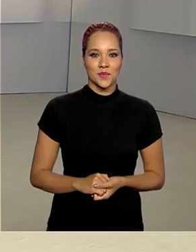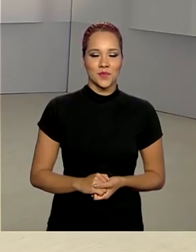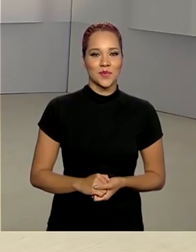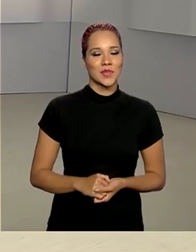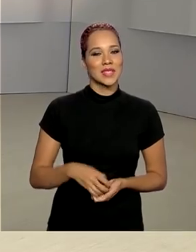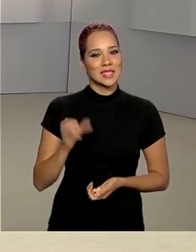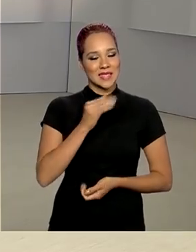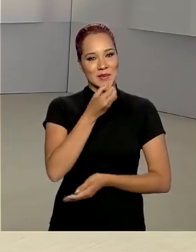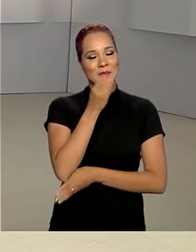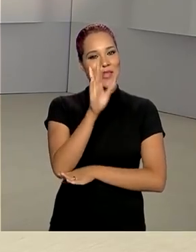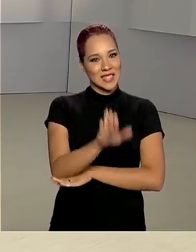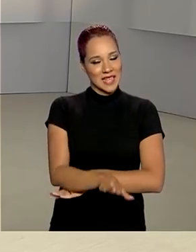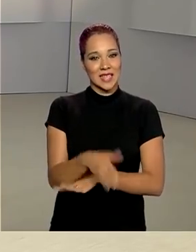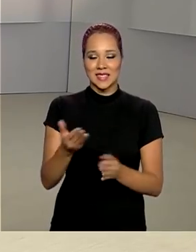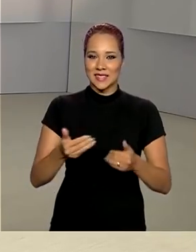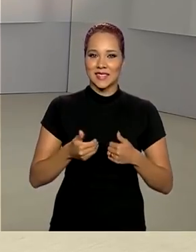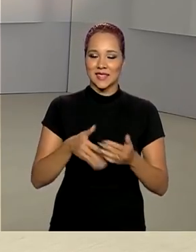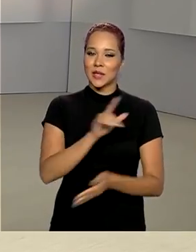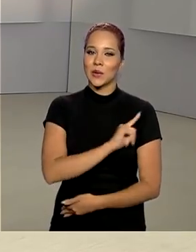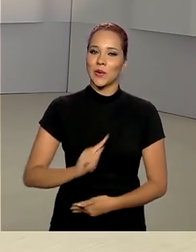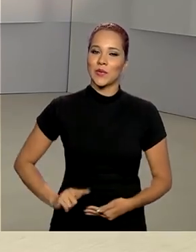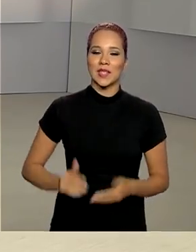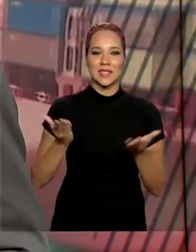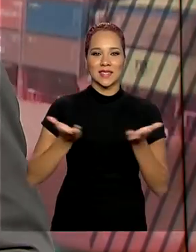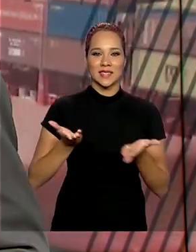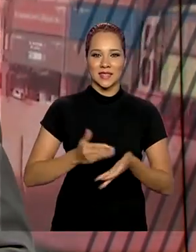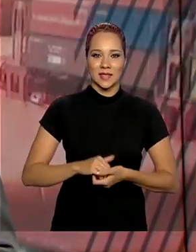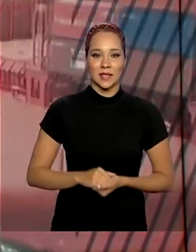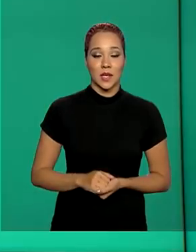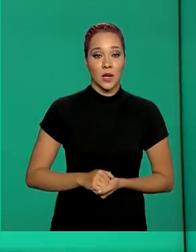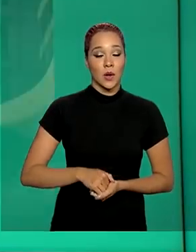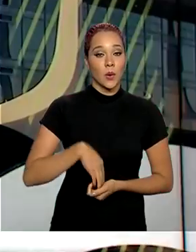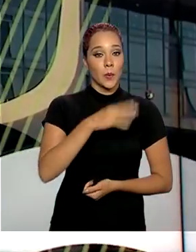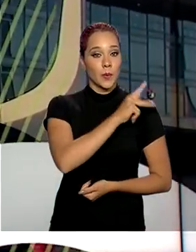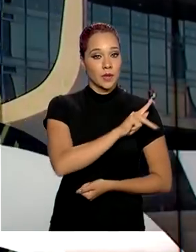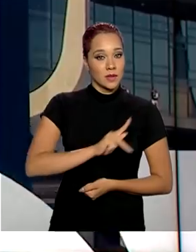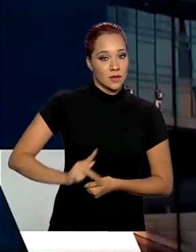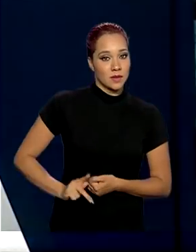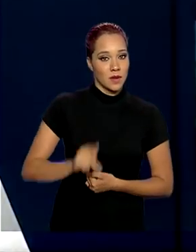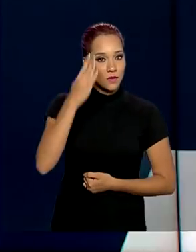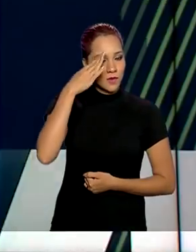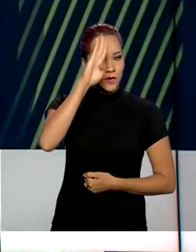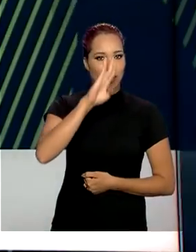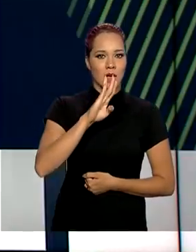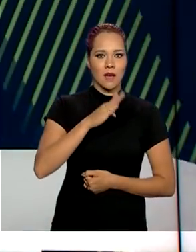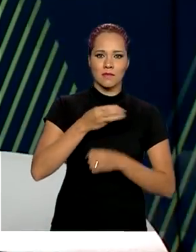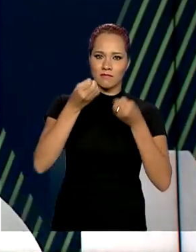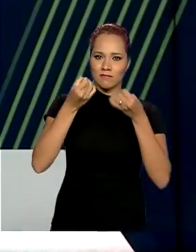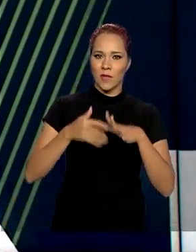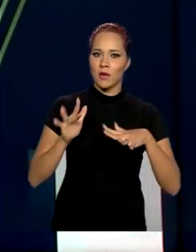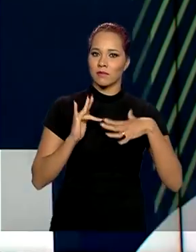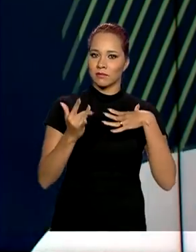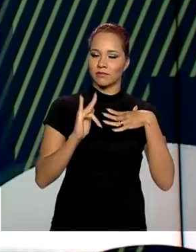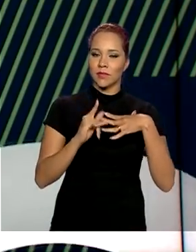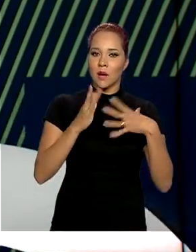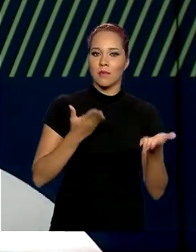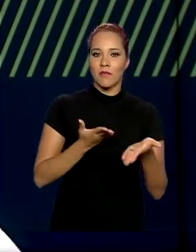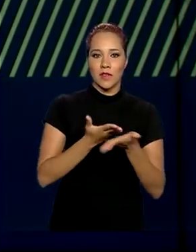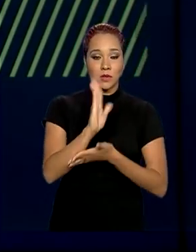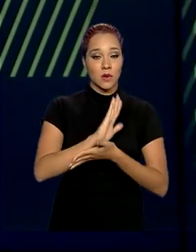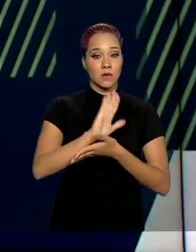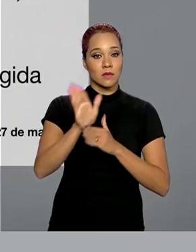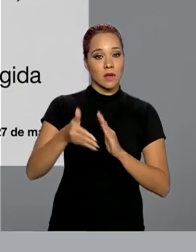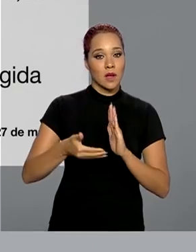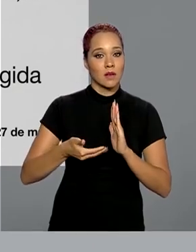Olá, boa tarde. Está no ar o governo agora. O presidente Jair Bolsonaro comentou pelas redes sociais a aprovação na